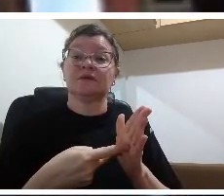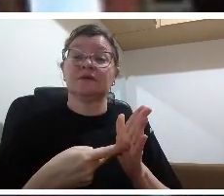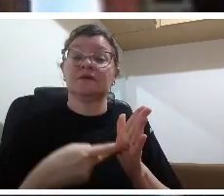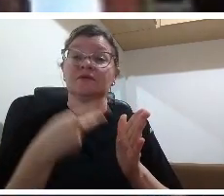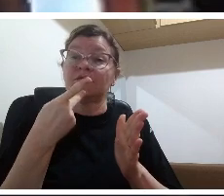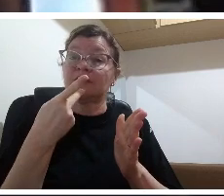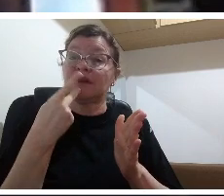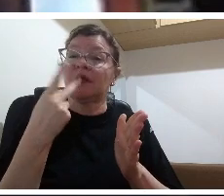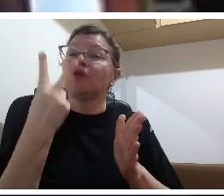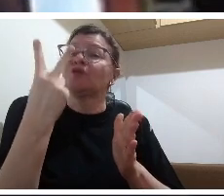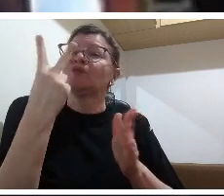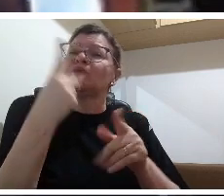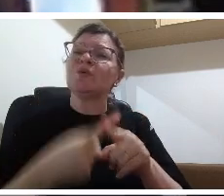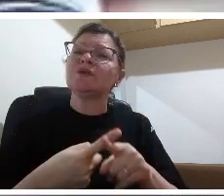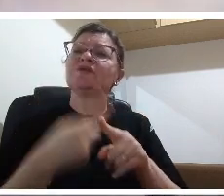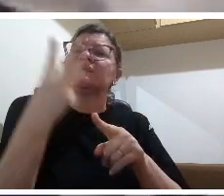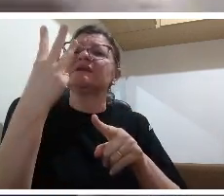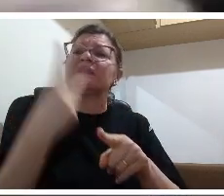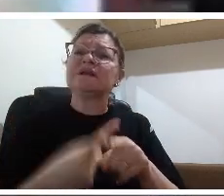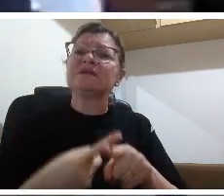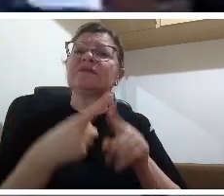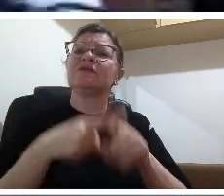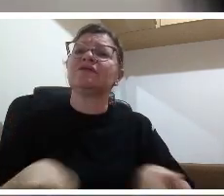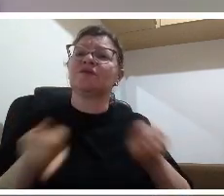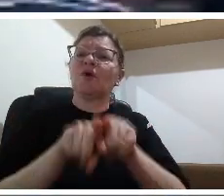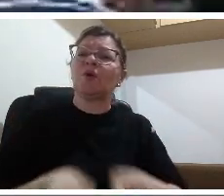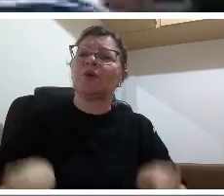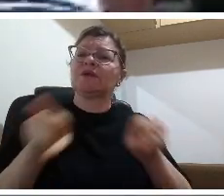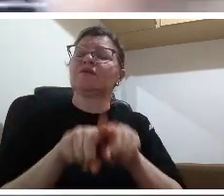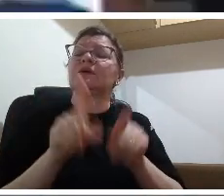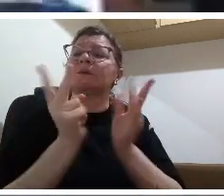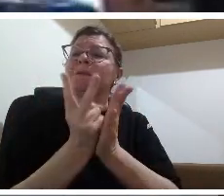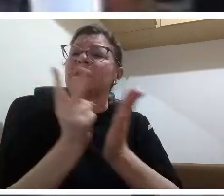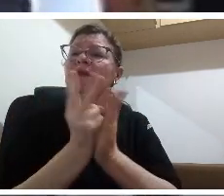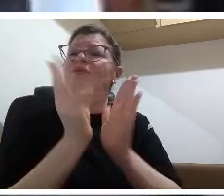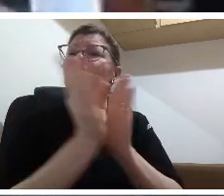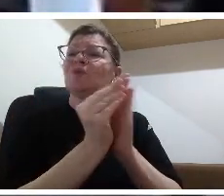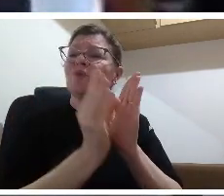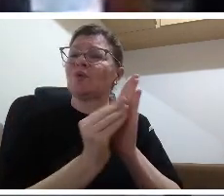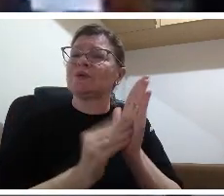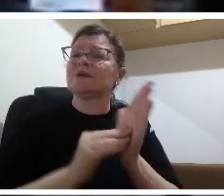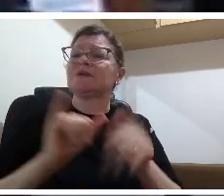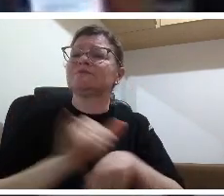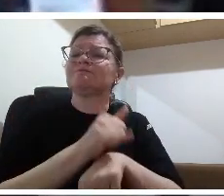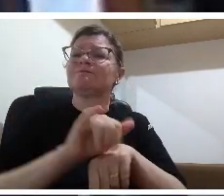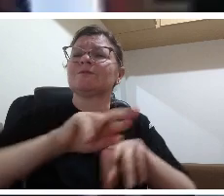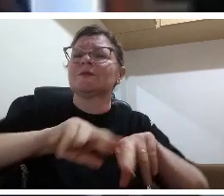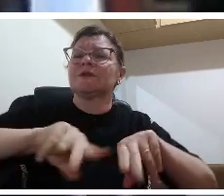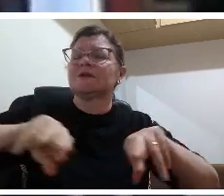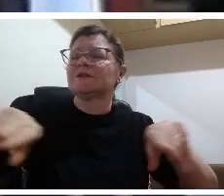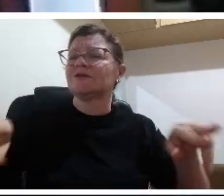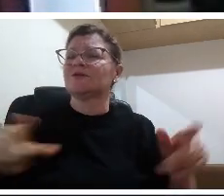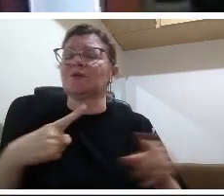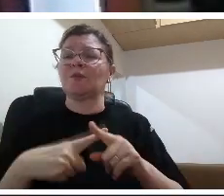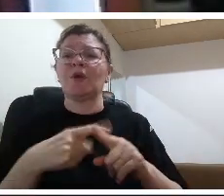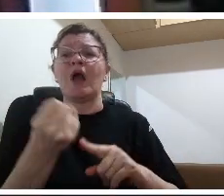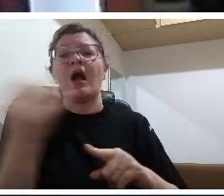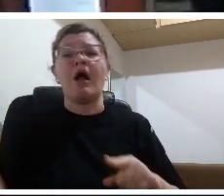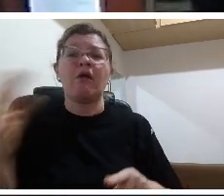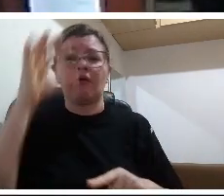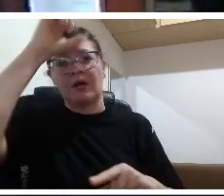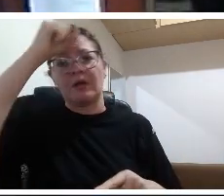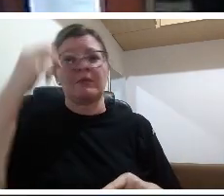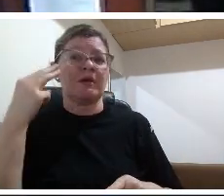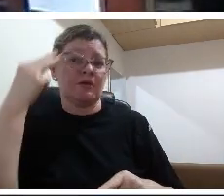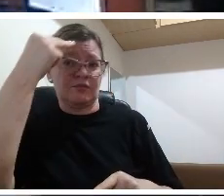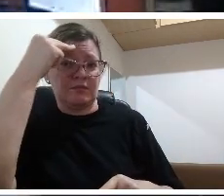gestos outro pela pela paciência então nós temos que atingir os diversos alunos pelas suas inteligências múltiplas para que